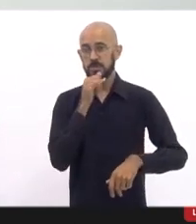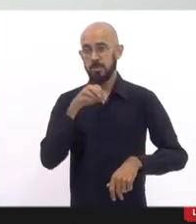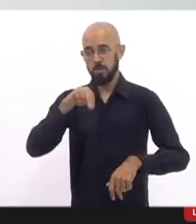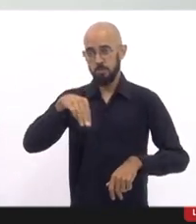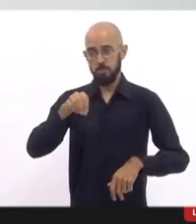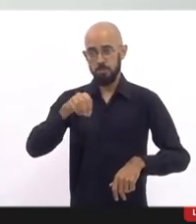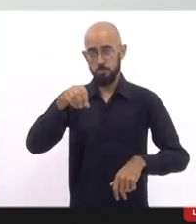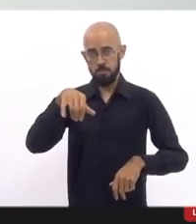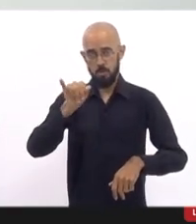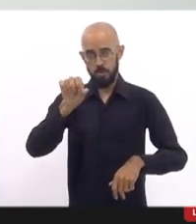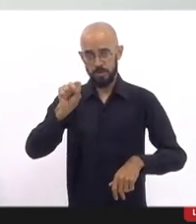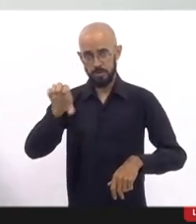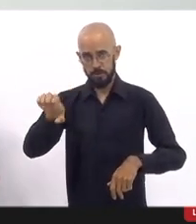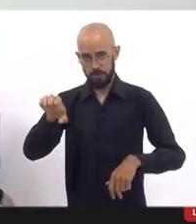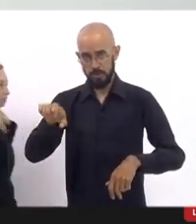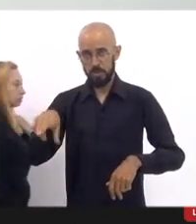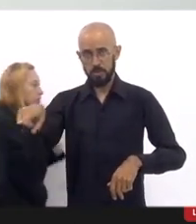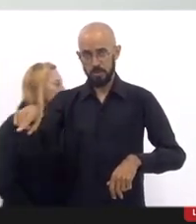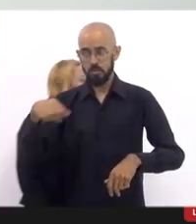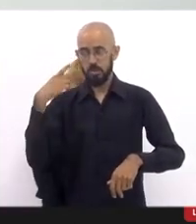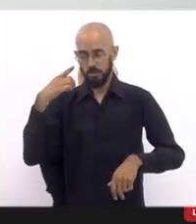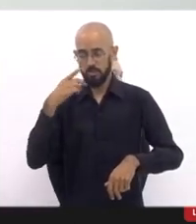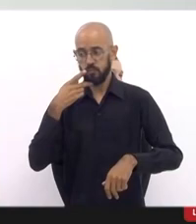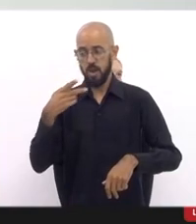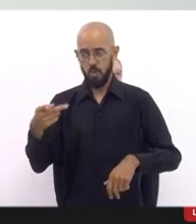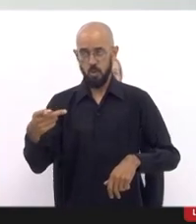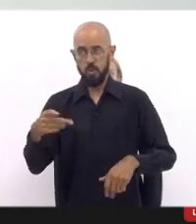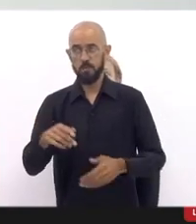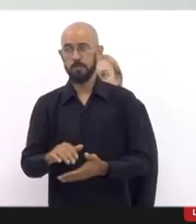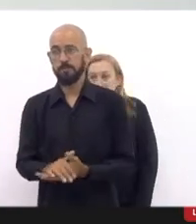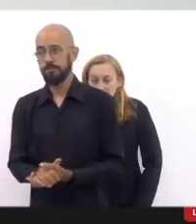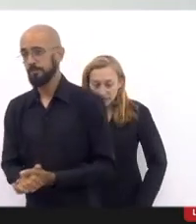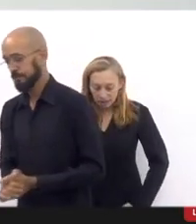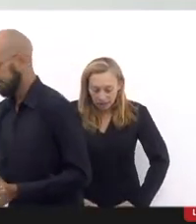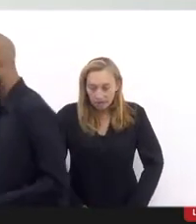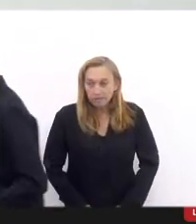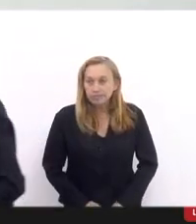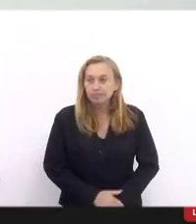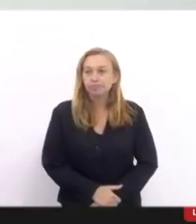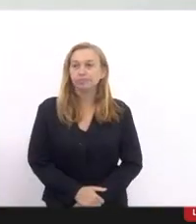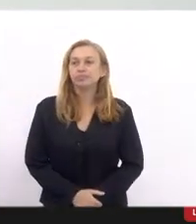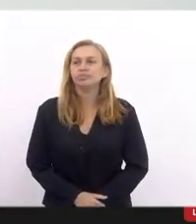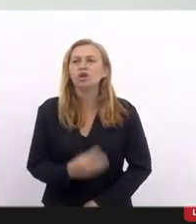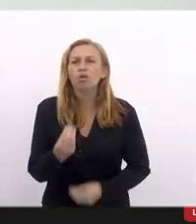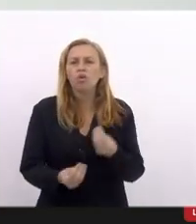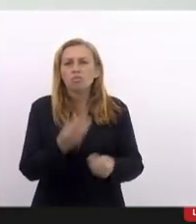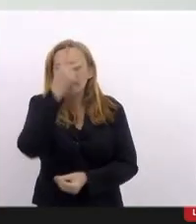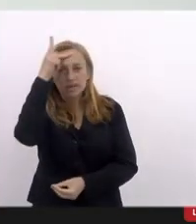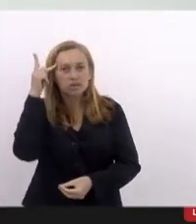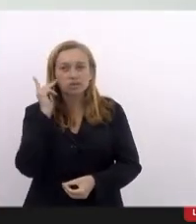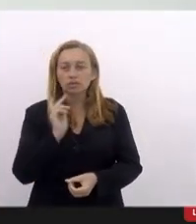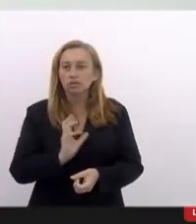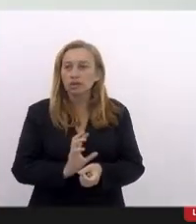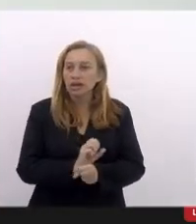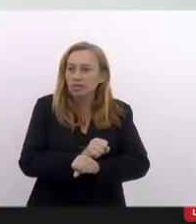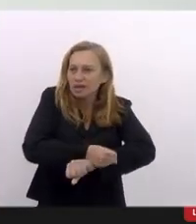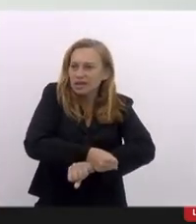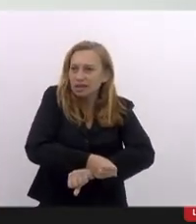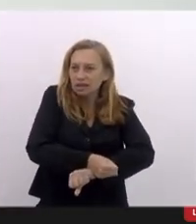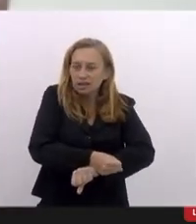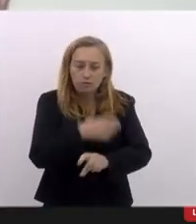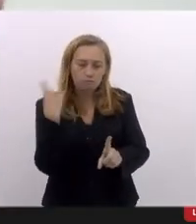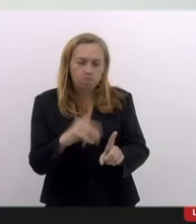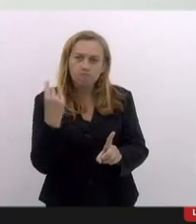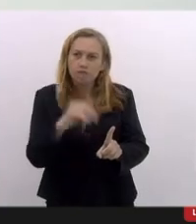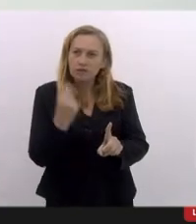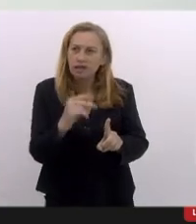citou, é, como uma pessoa é amarrada, espancada em via pública, e, assim, de forma